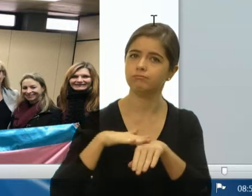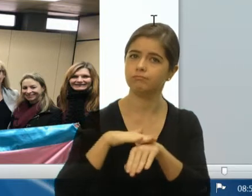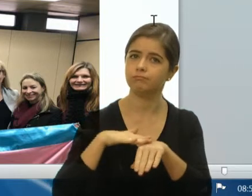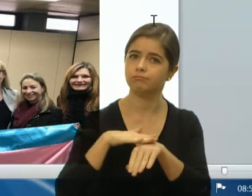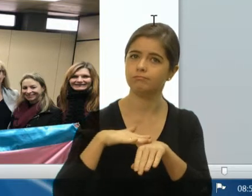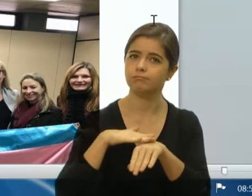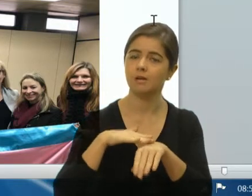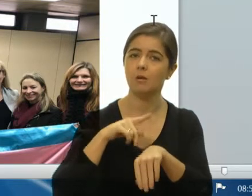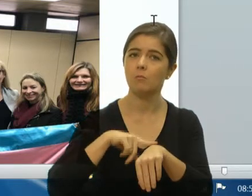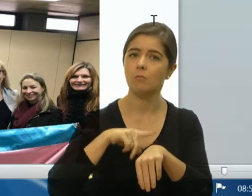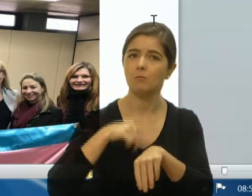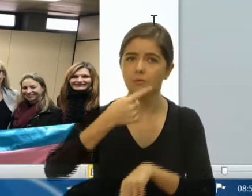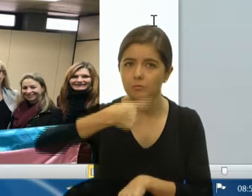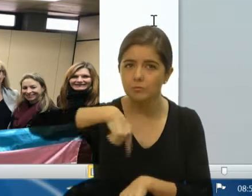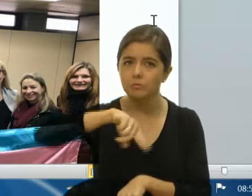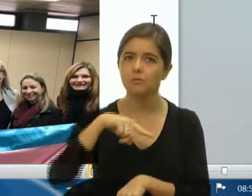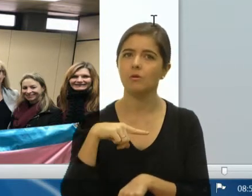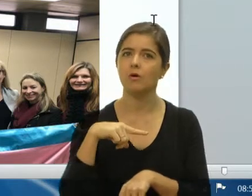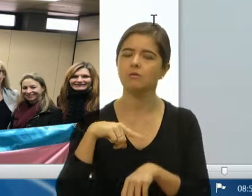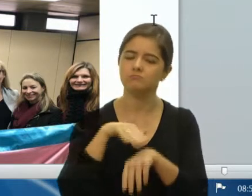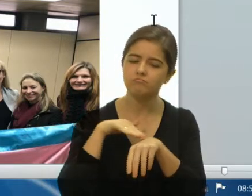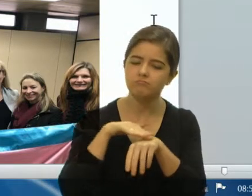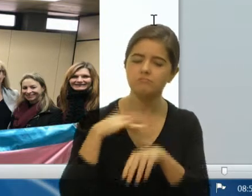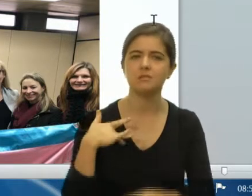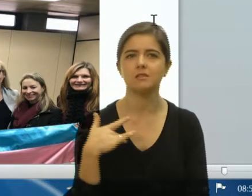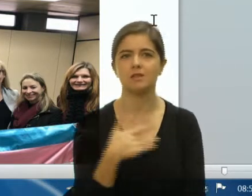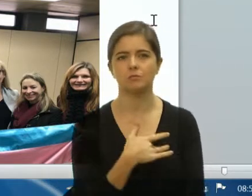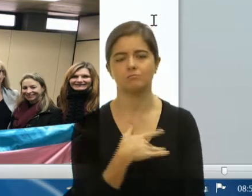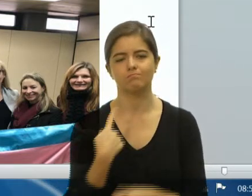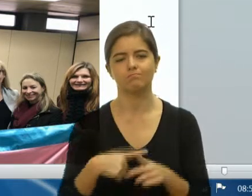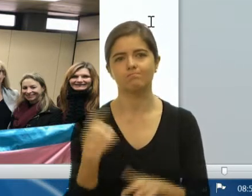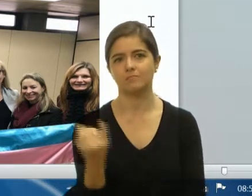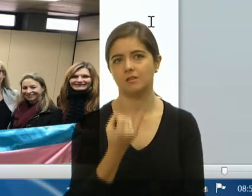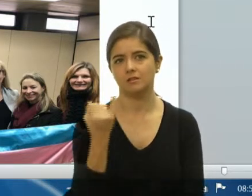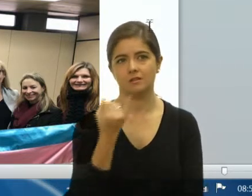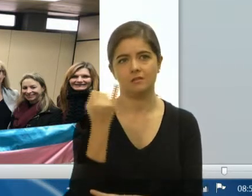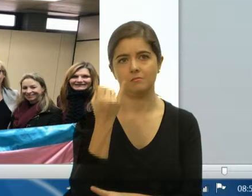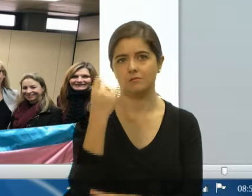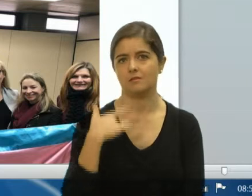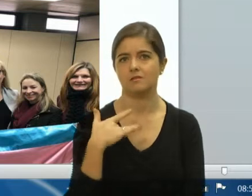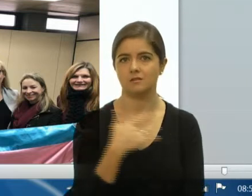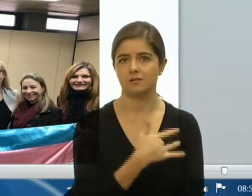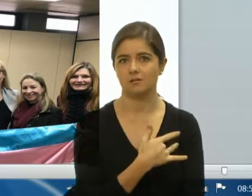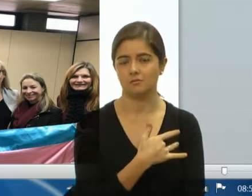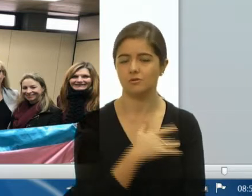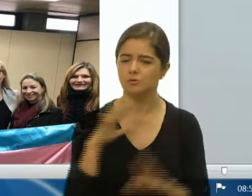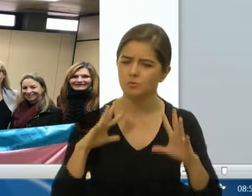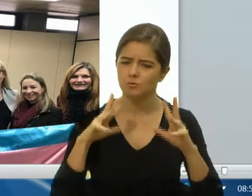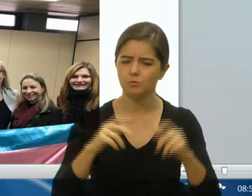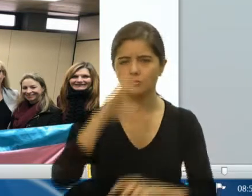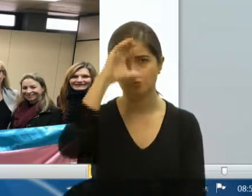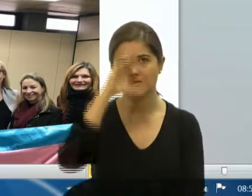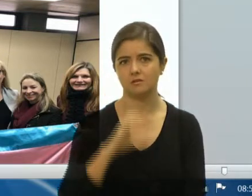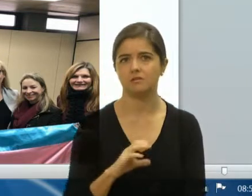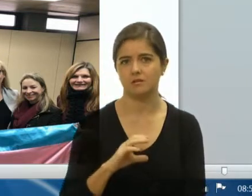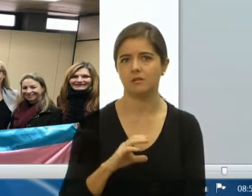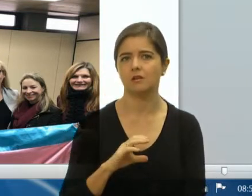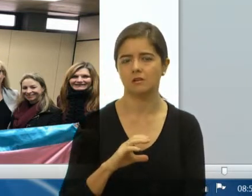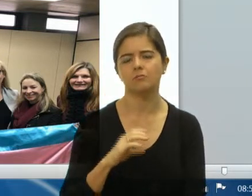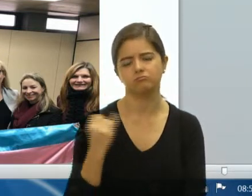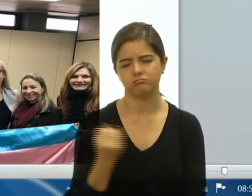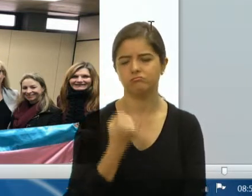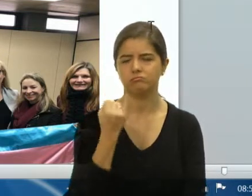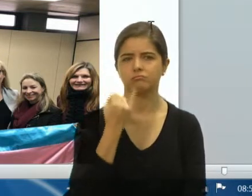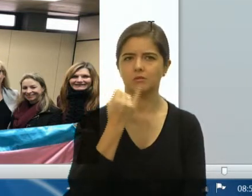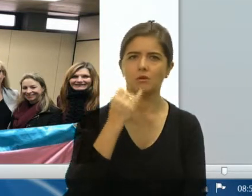quando a gente traz a questão da saúde. A saúde é tão importante para todos os âmbitos, todos os cidadãos e cidadãs,